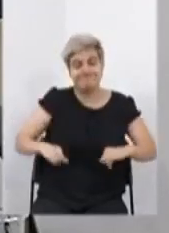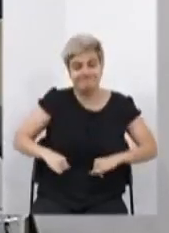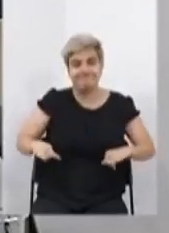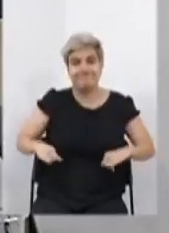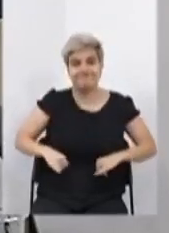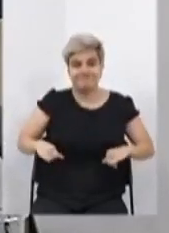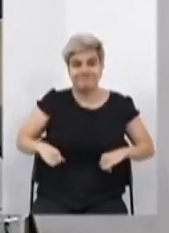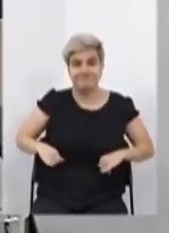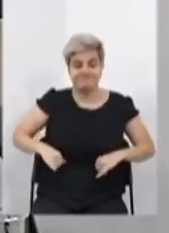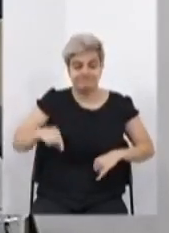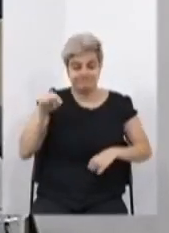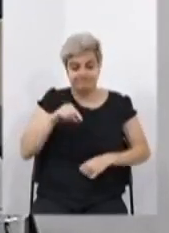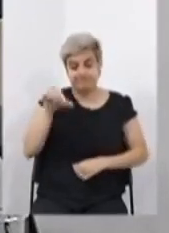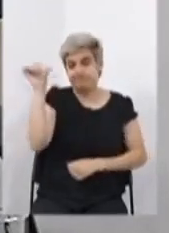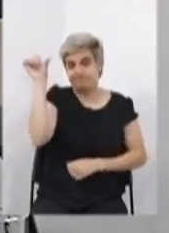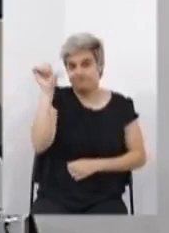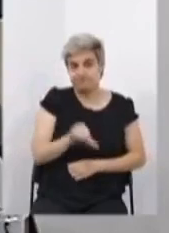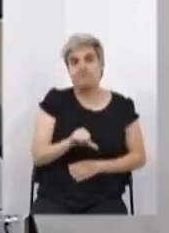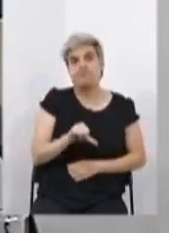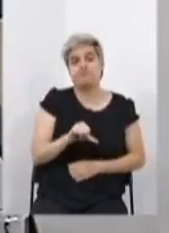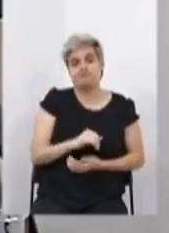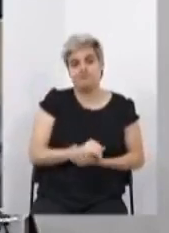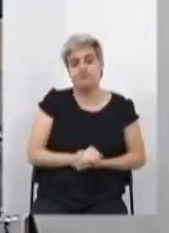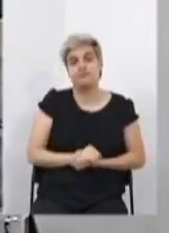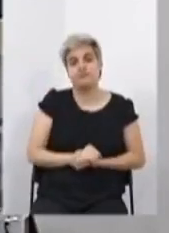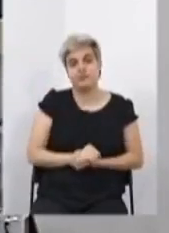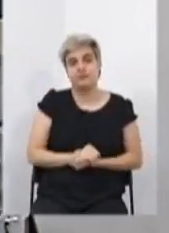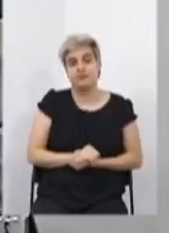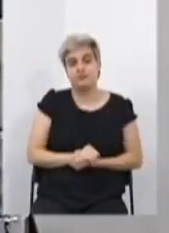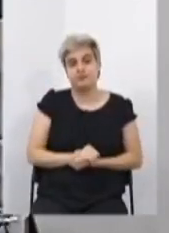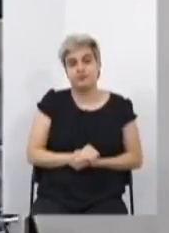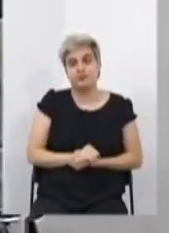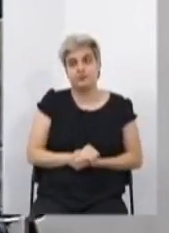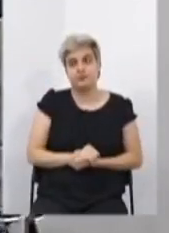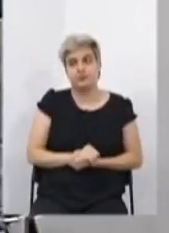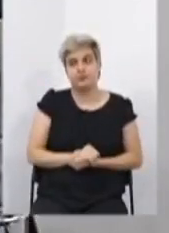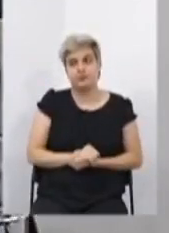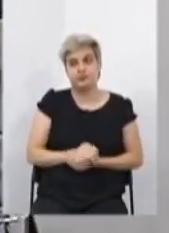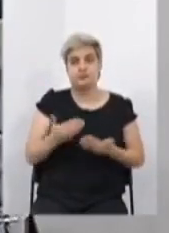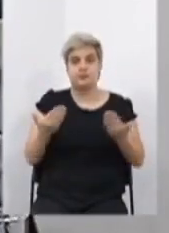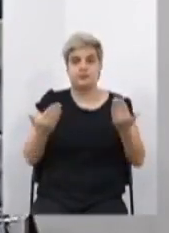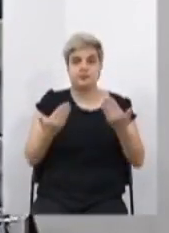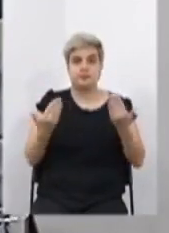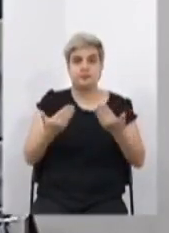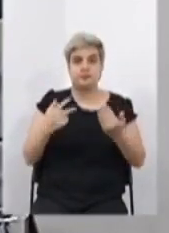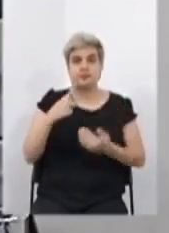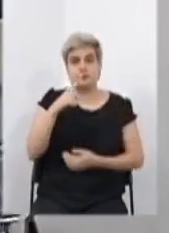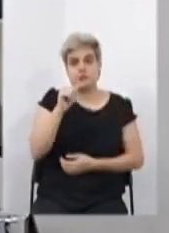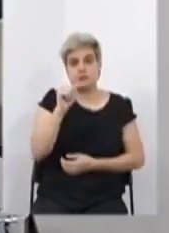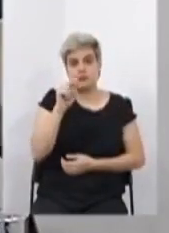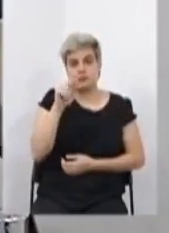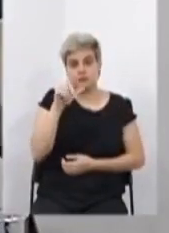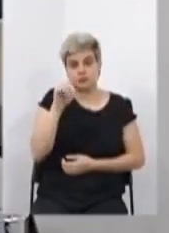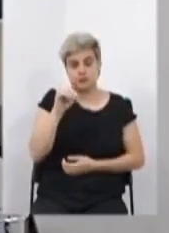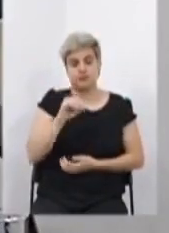ela é um desastre. Com a palavra, o deputado doutor Paulo.